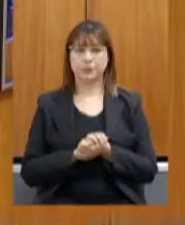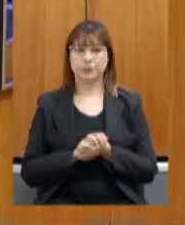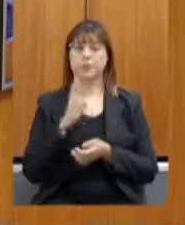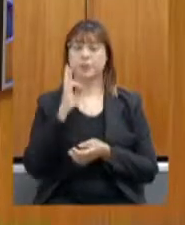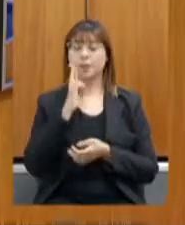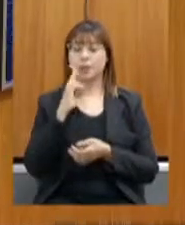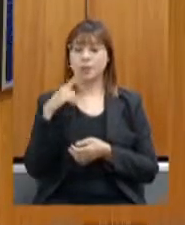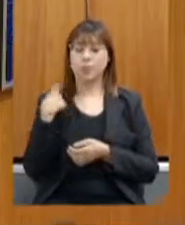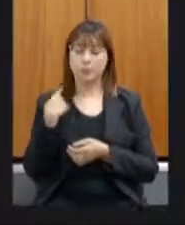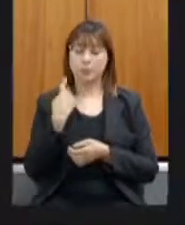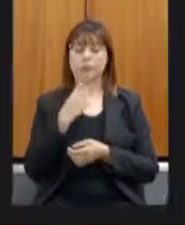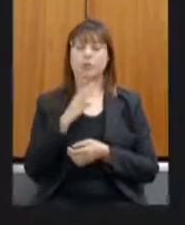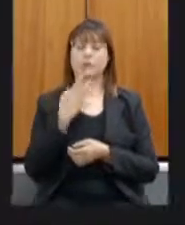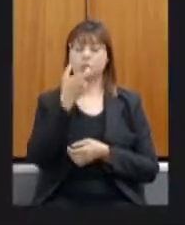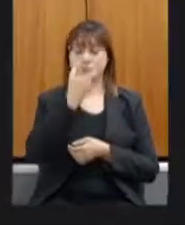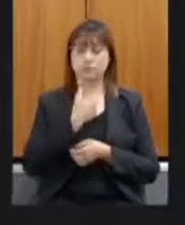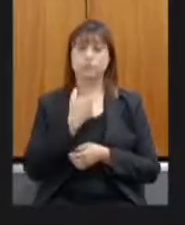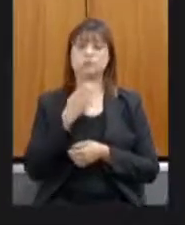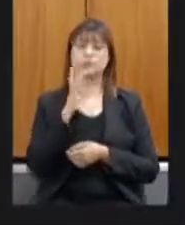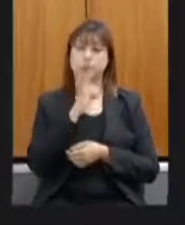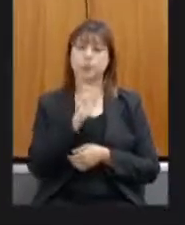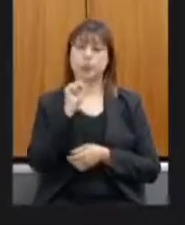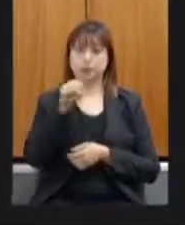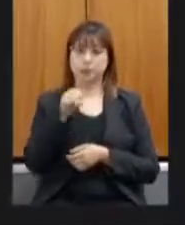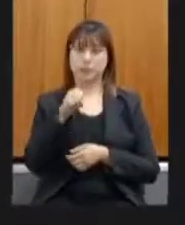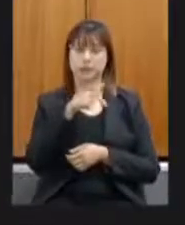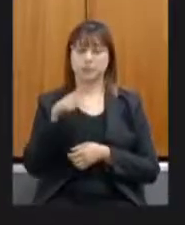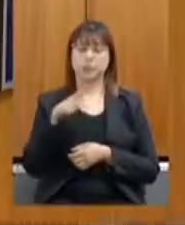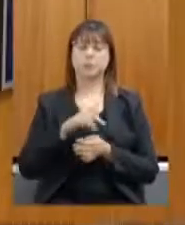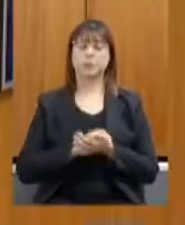deputado Betinho Pinto Coelho vota sim senhor presidente